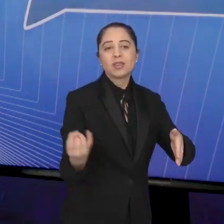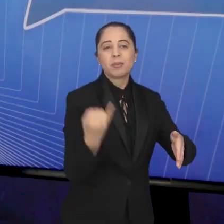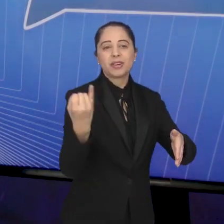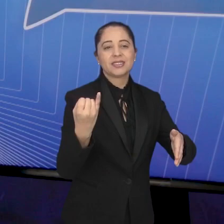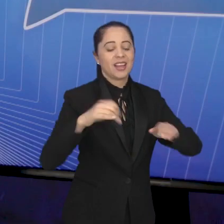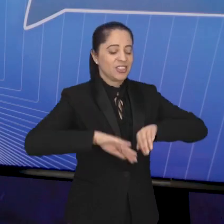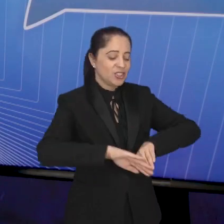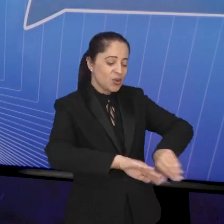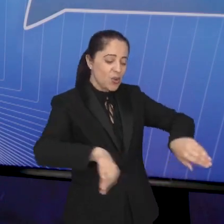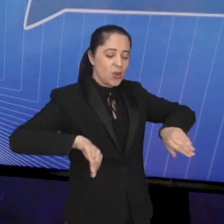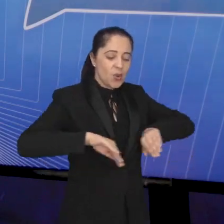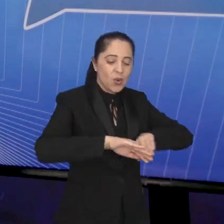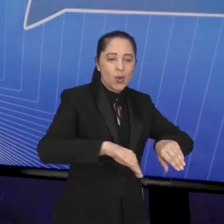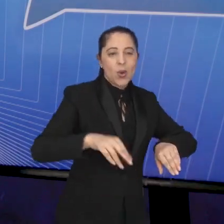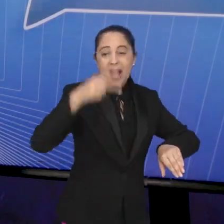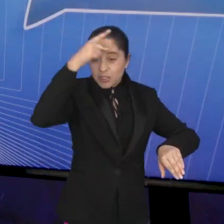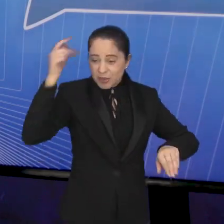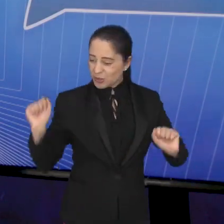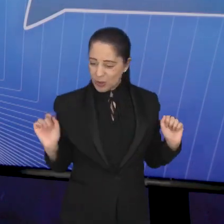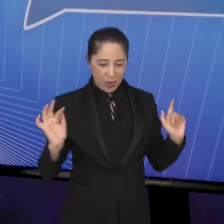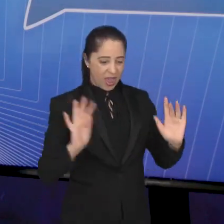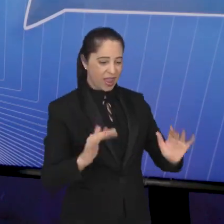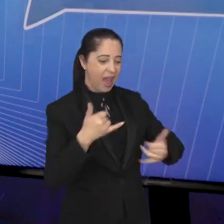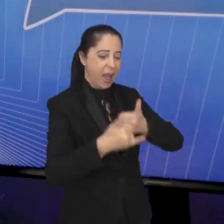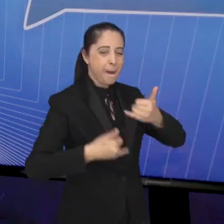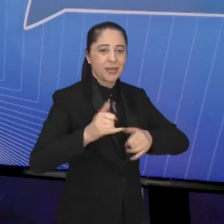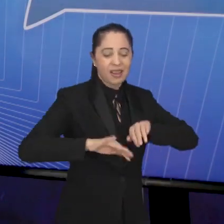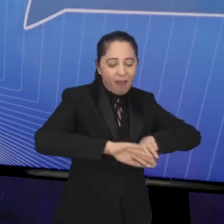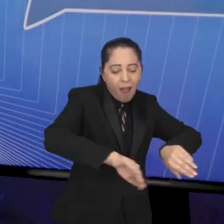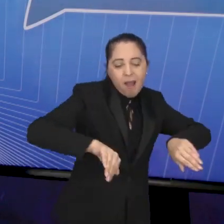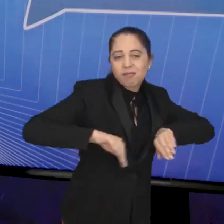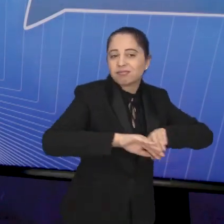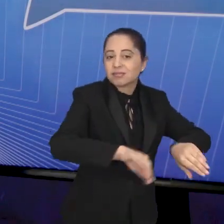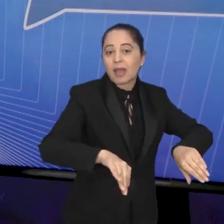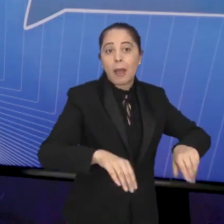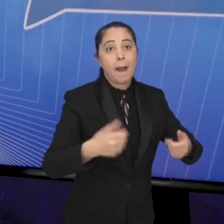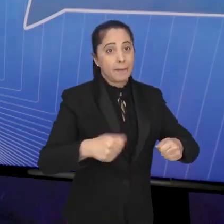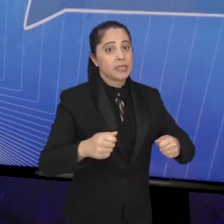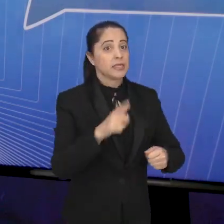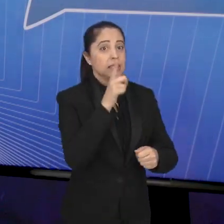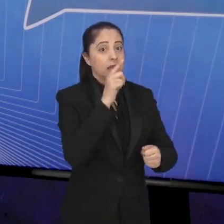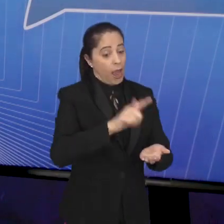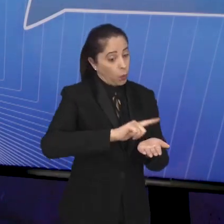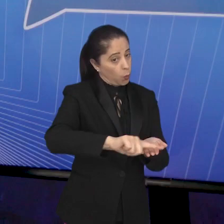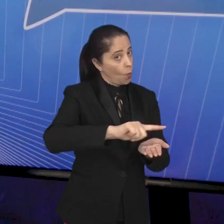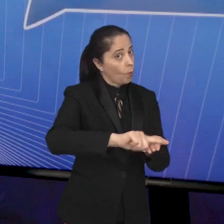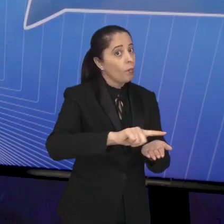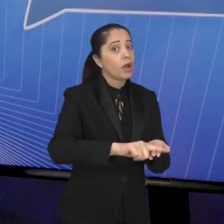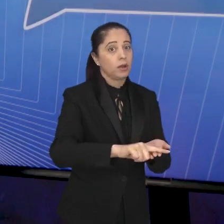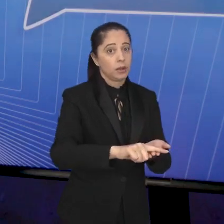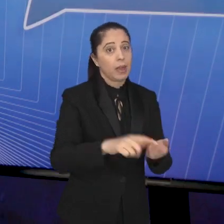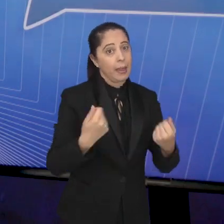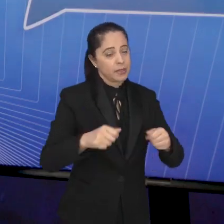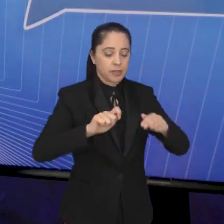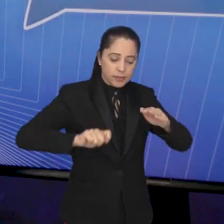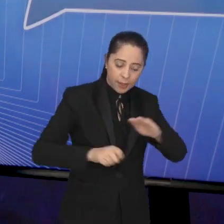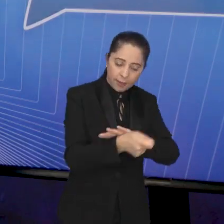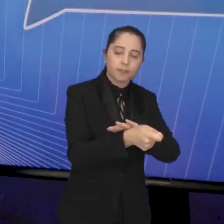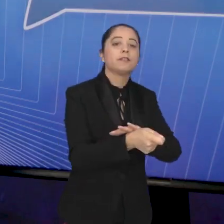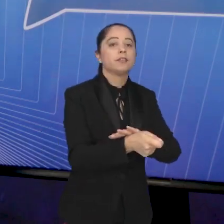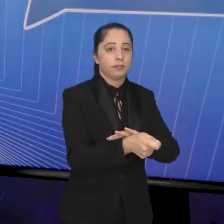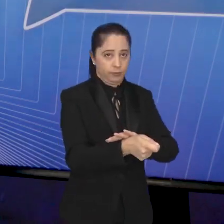são importantes para o lazer. comunidade ir lá, tomar banho, se divertir e precisa de mais investimento e a gente também está